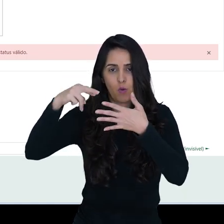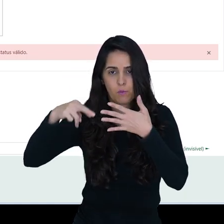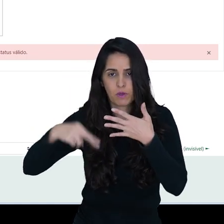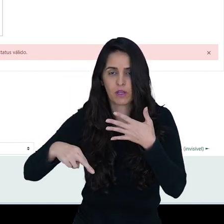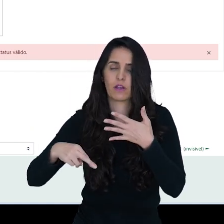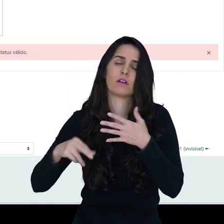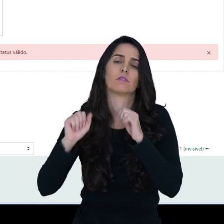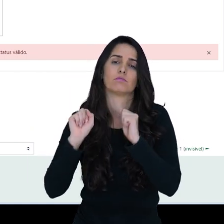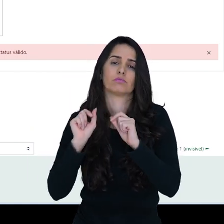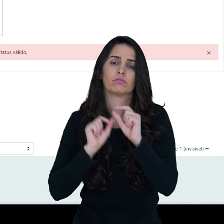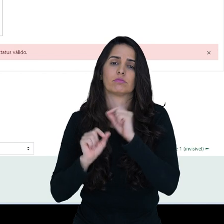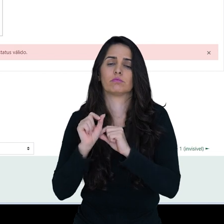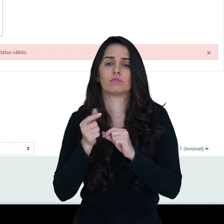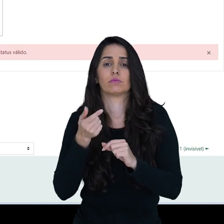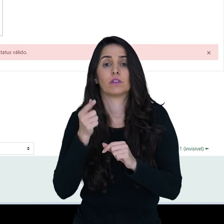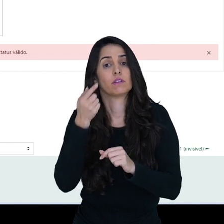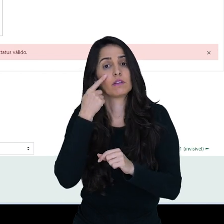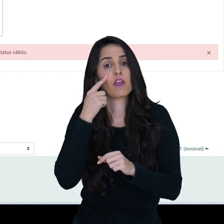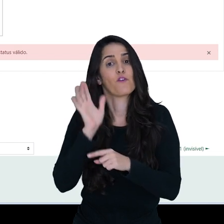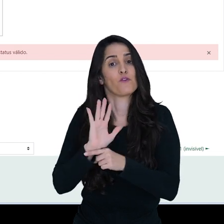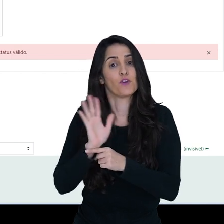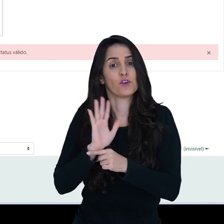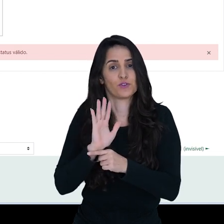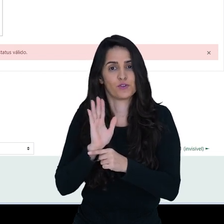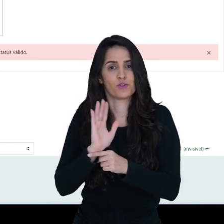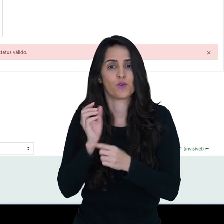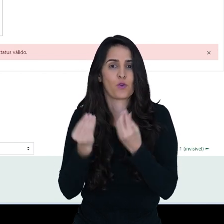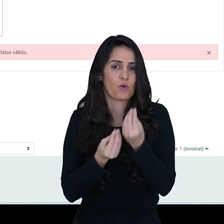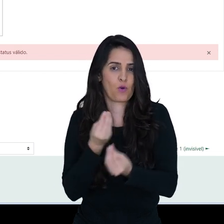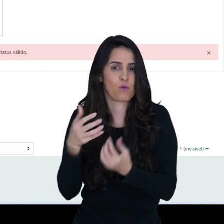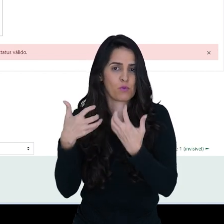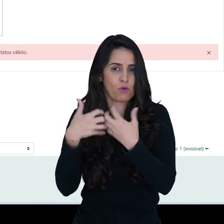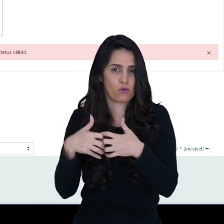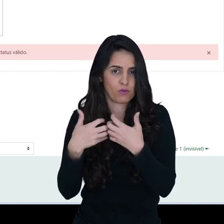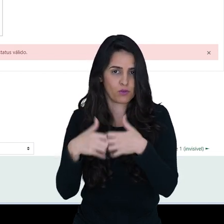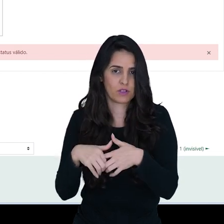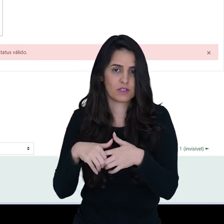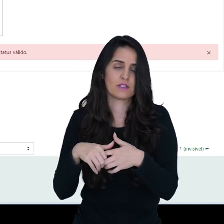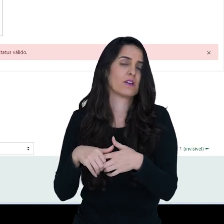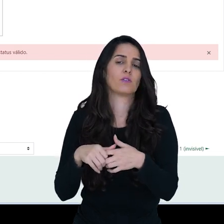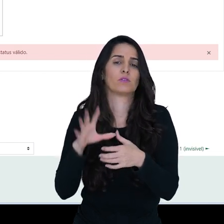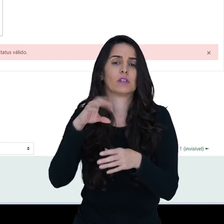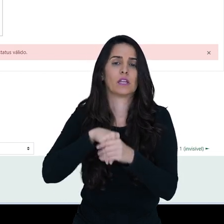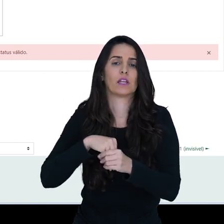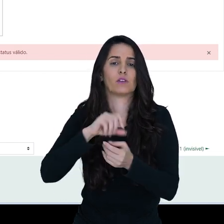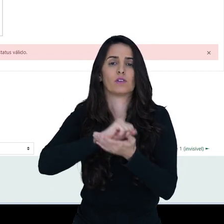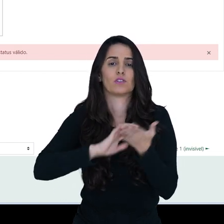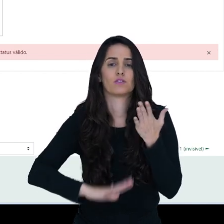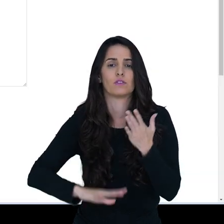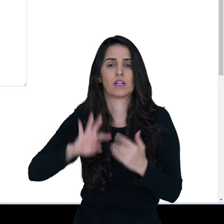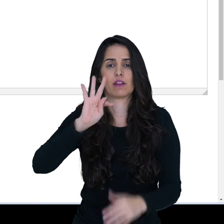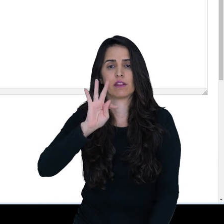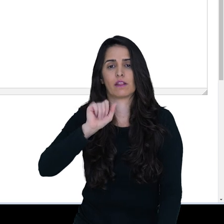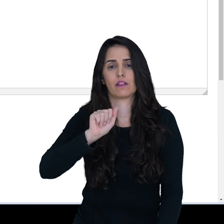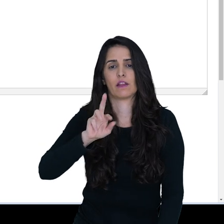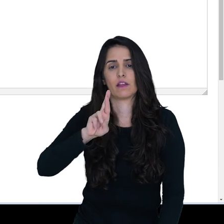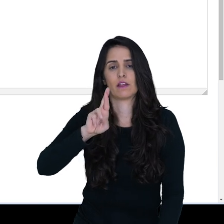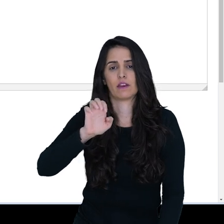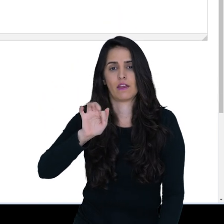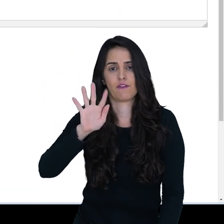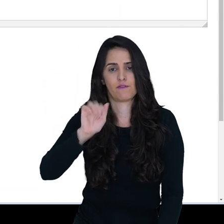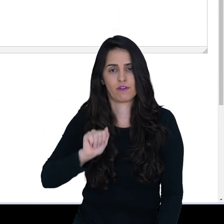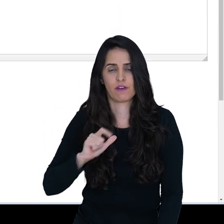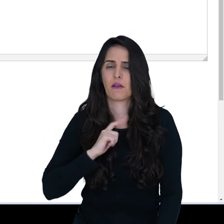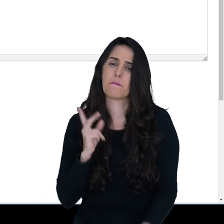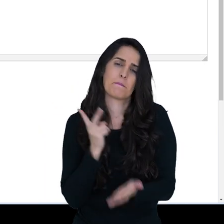pode visualizar o tutorial de configuração da rubrica na atividade tarefa. Porque o procedimento